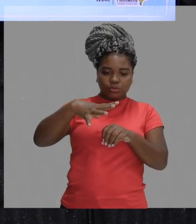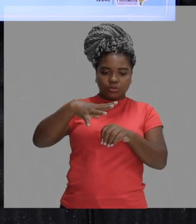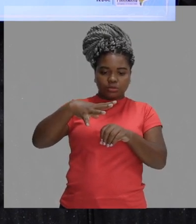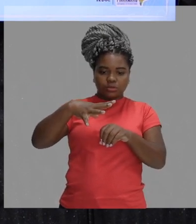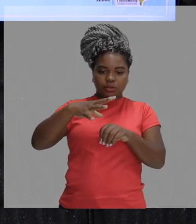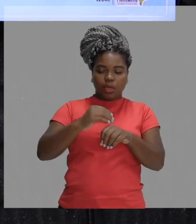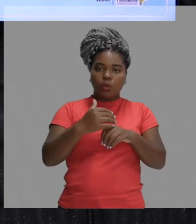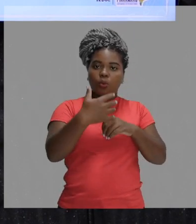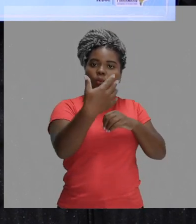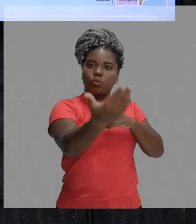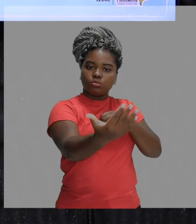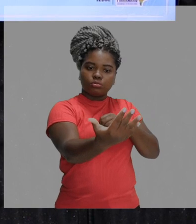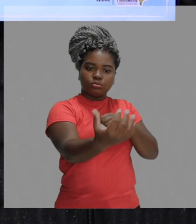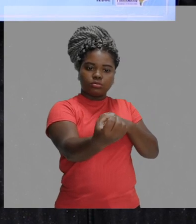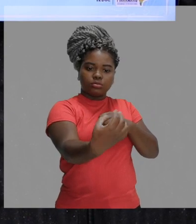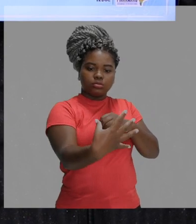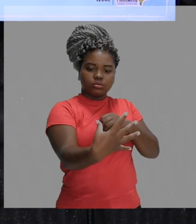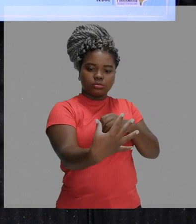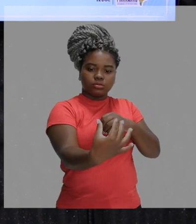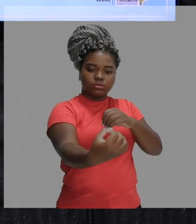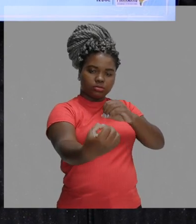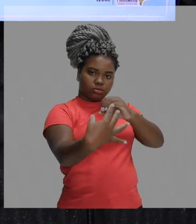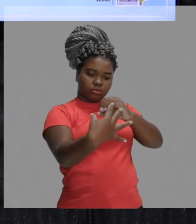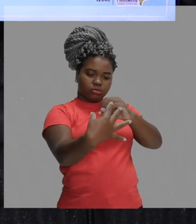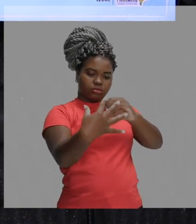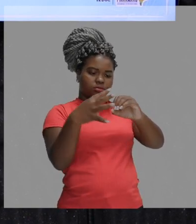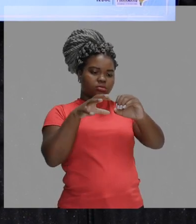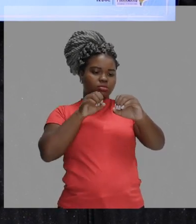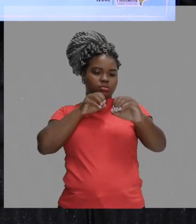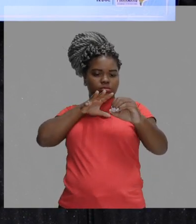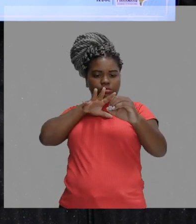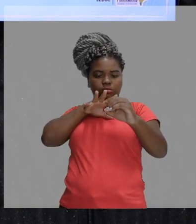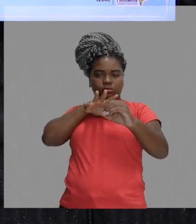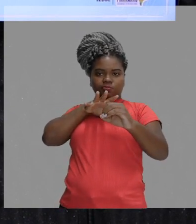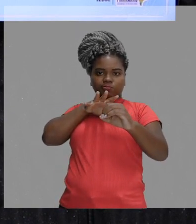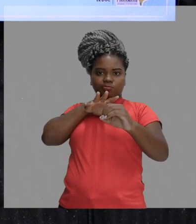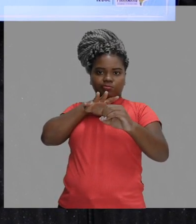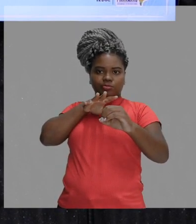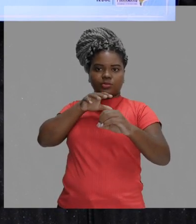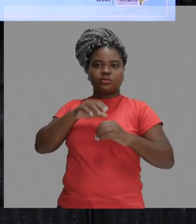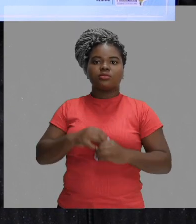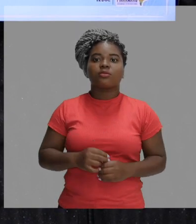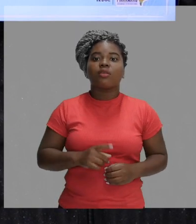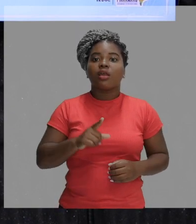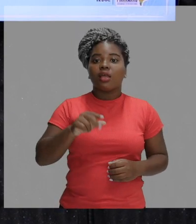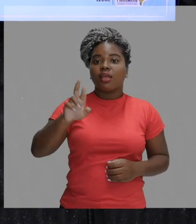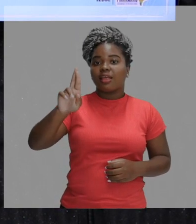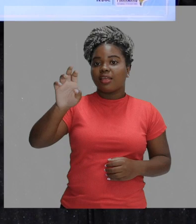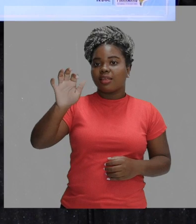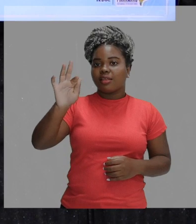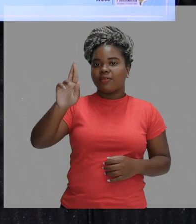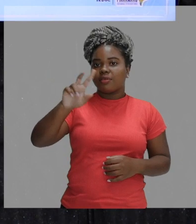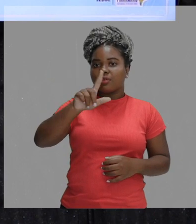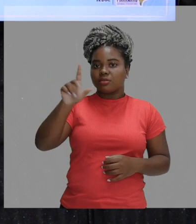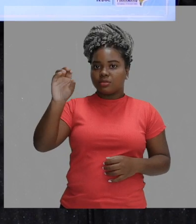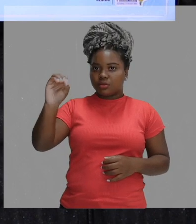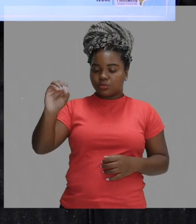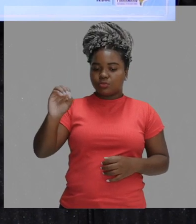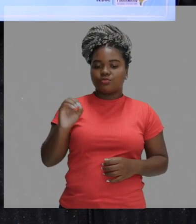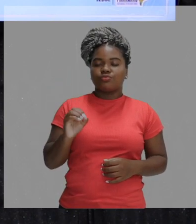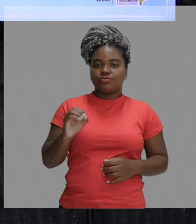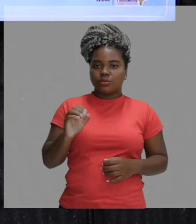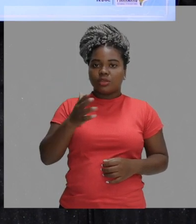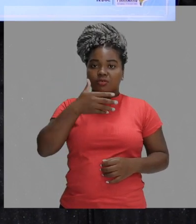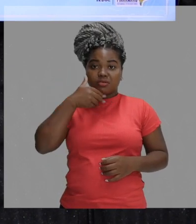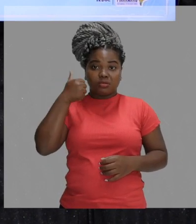outro. A passagem da luz de um meio para outro nós chamamos de refração. Ele será